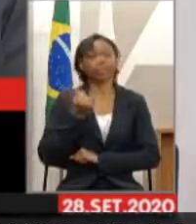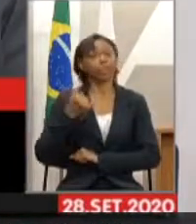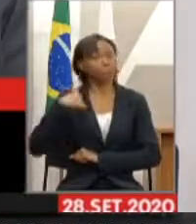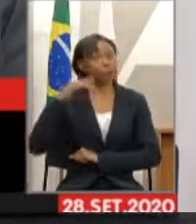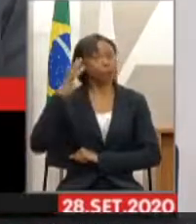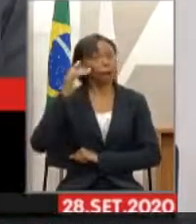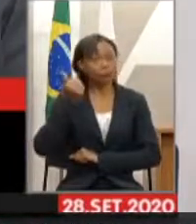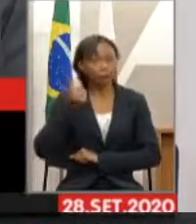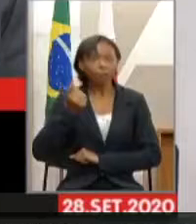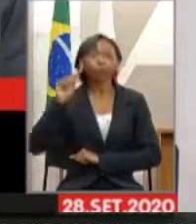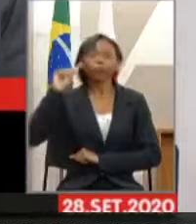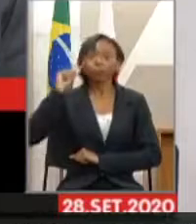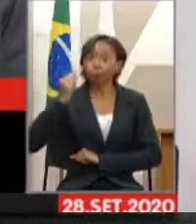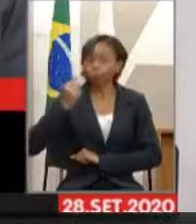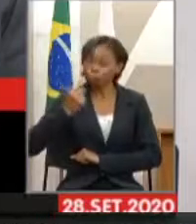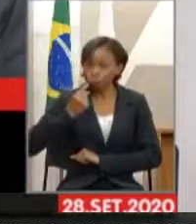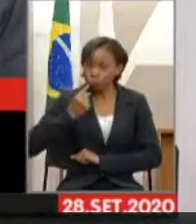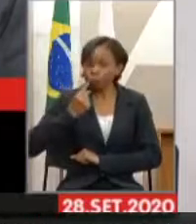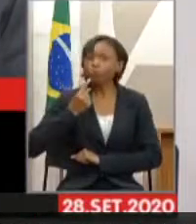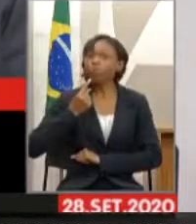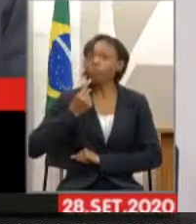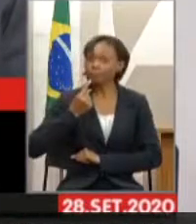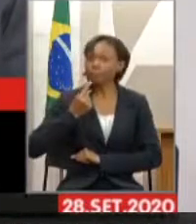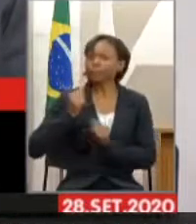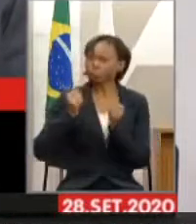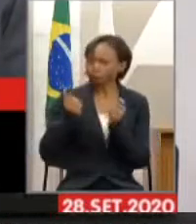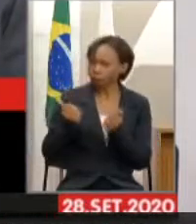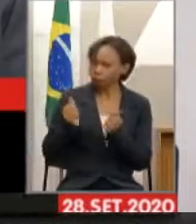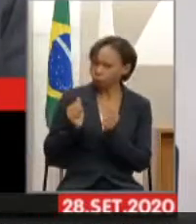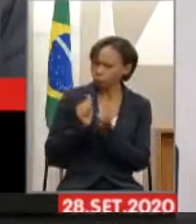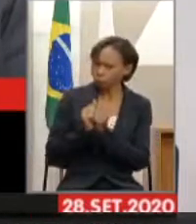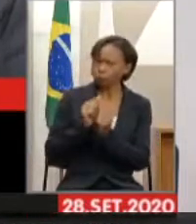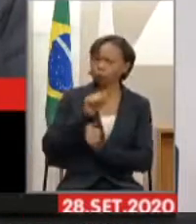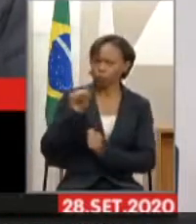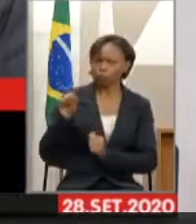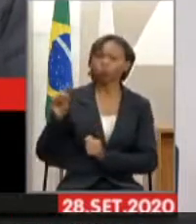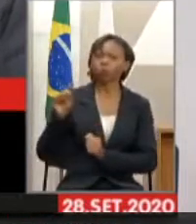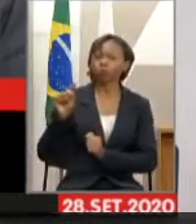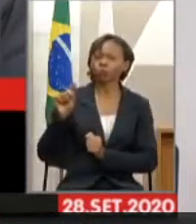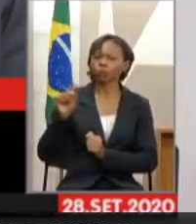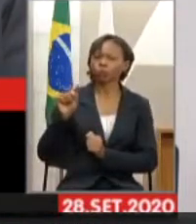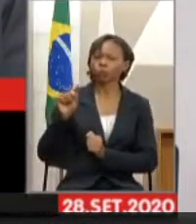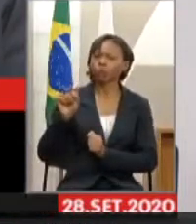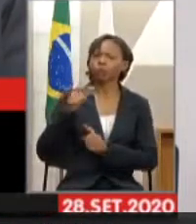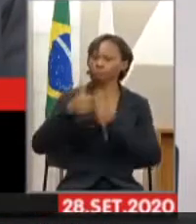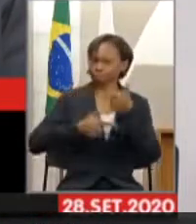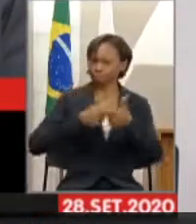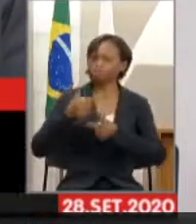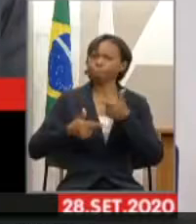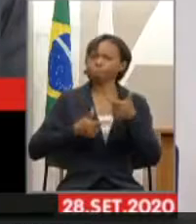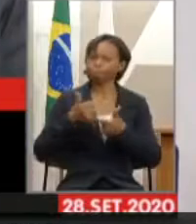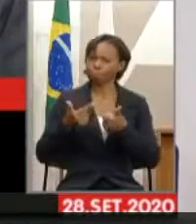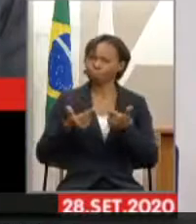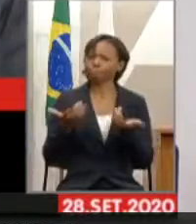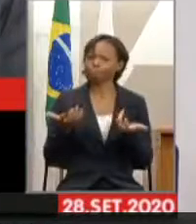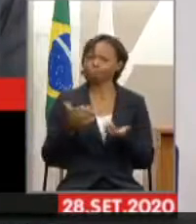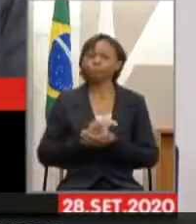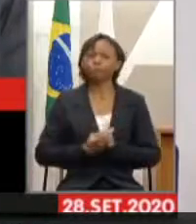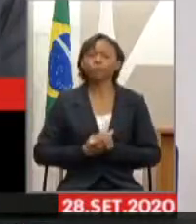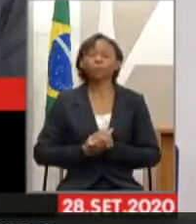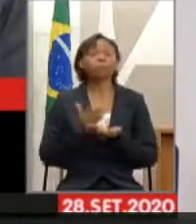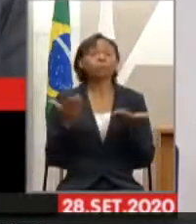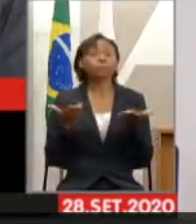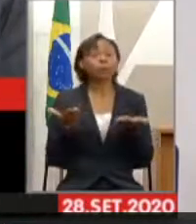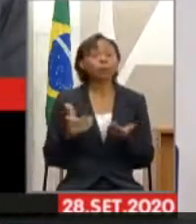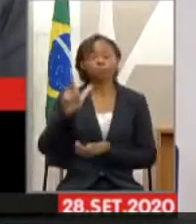surdos todos contam muito, muito com vocês no desenvolvimento desse trabalho. Eu vou passar a palavra agora para